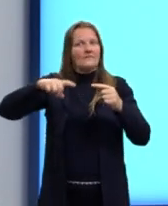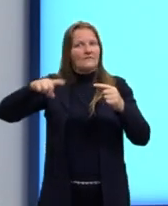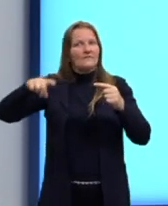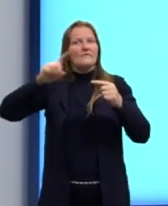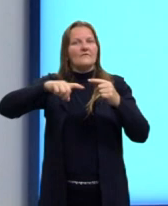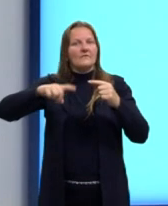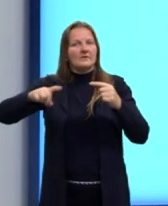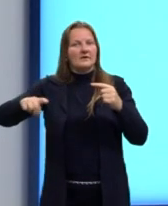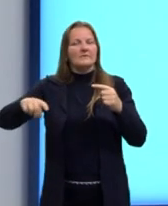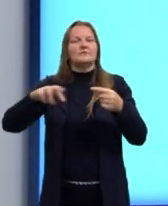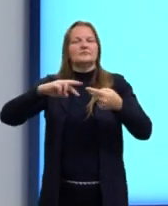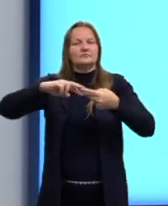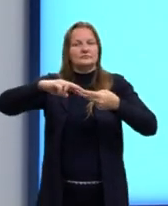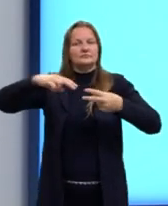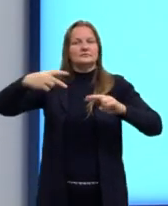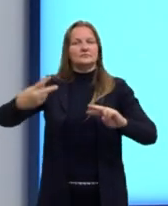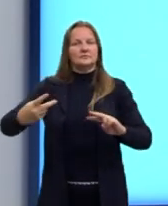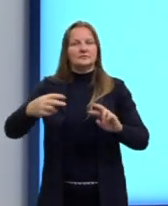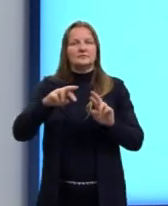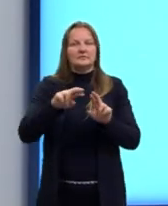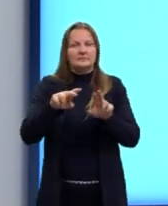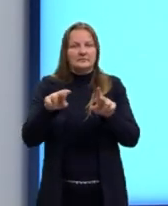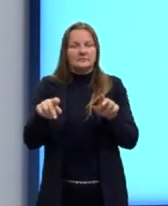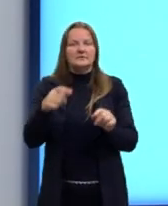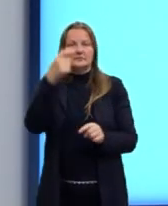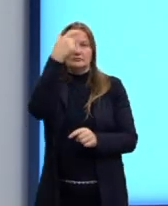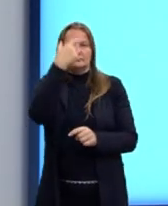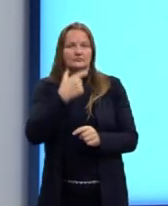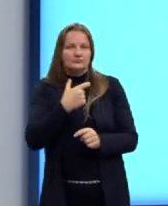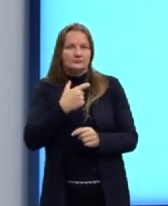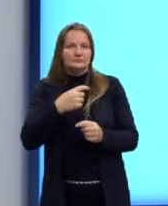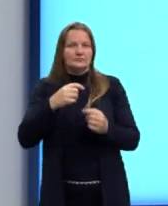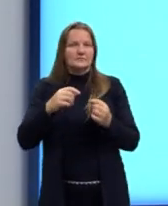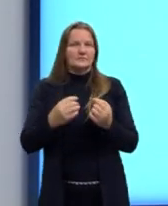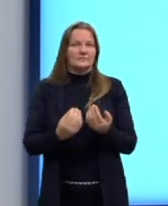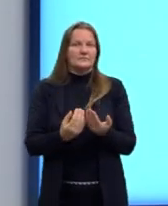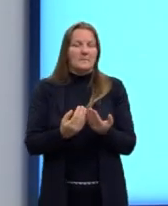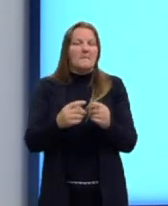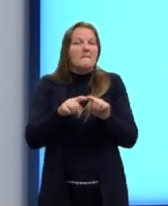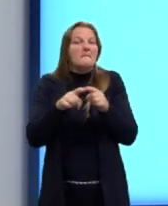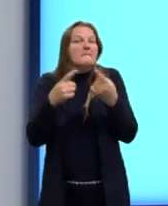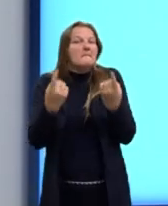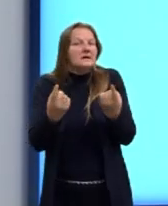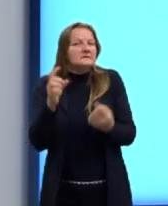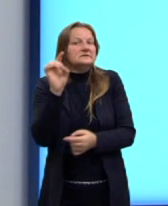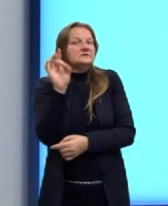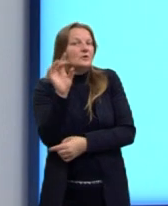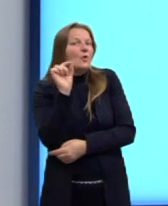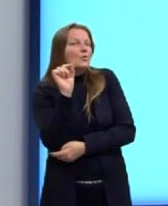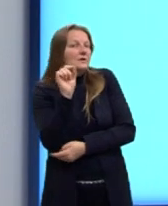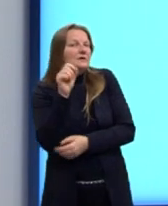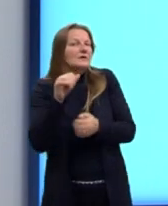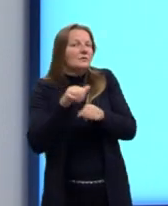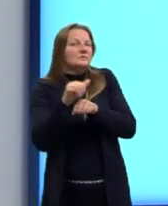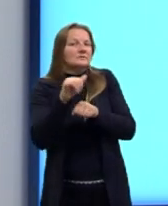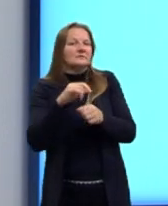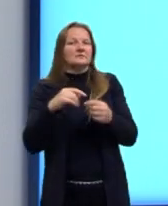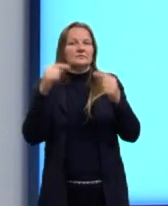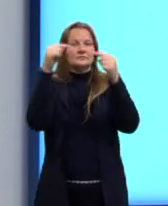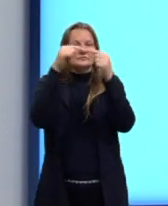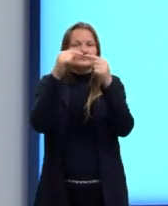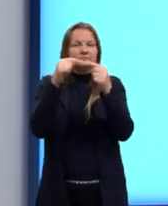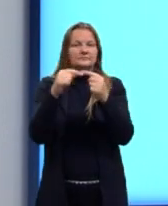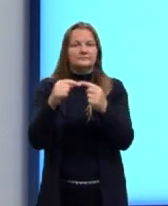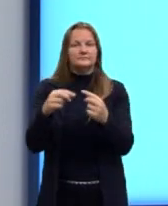diferenças, diferenciações todas nos indivíduos. Só que, só que, a recombinação